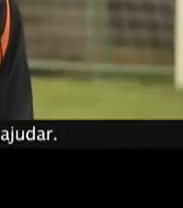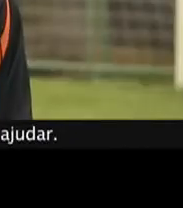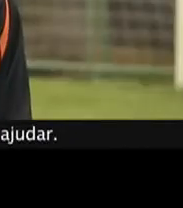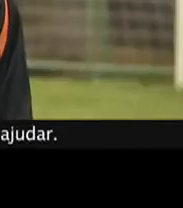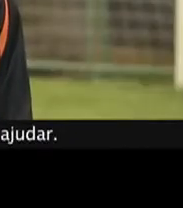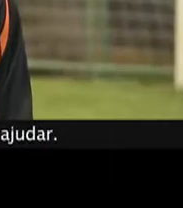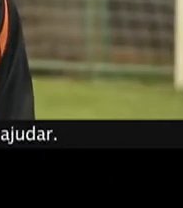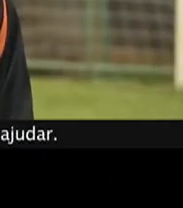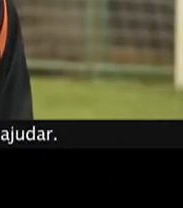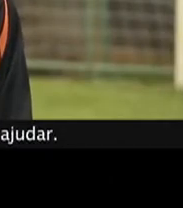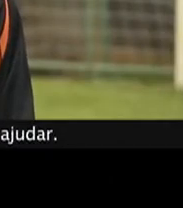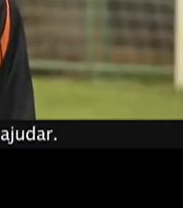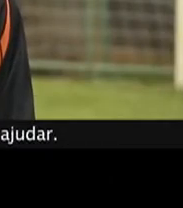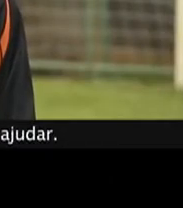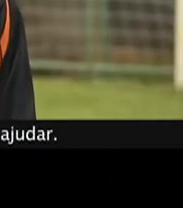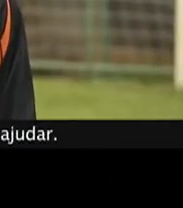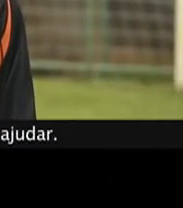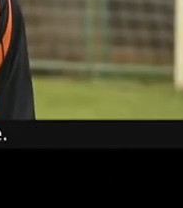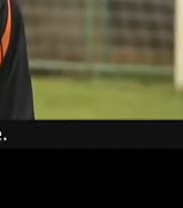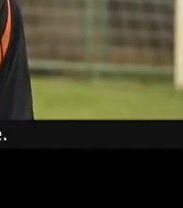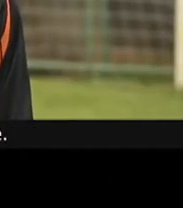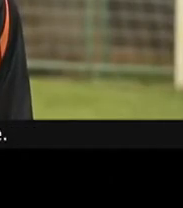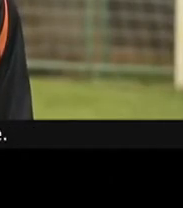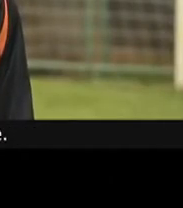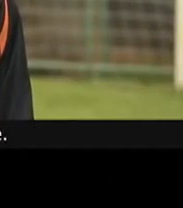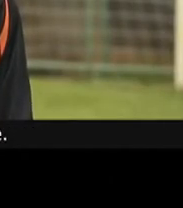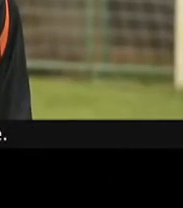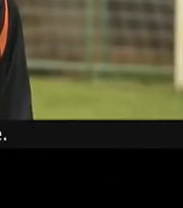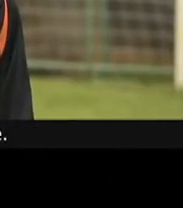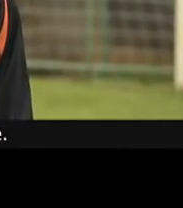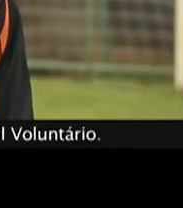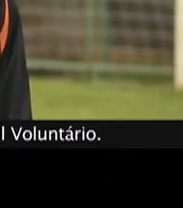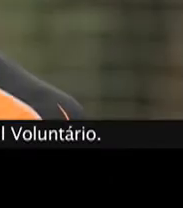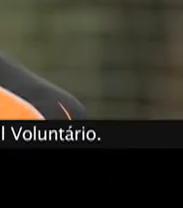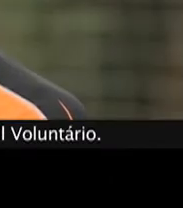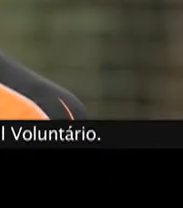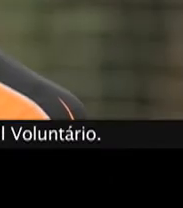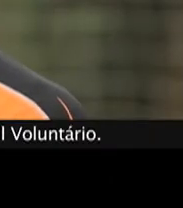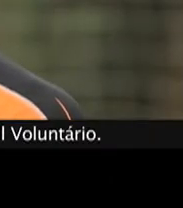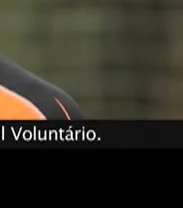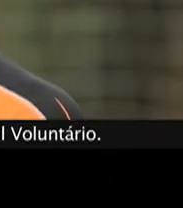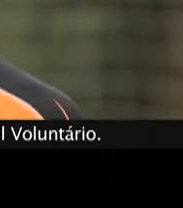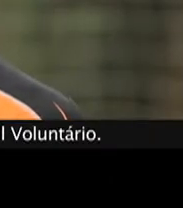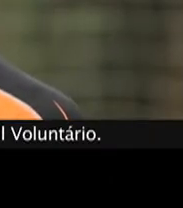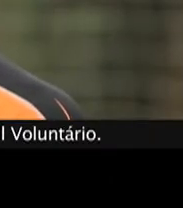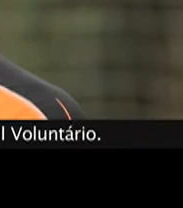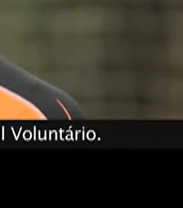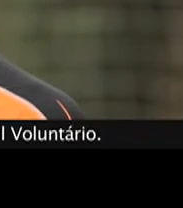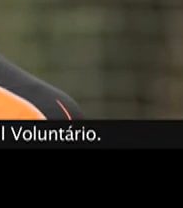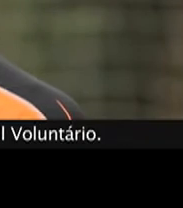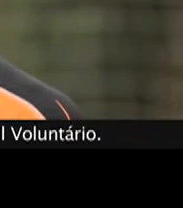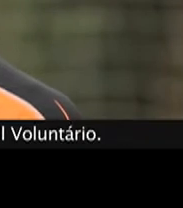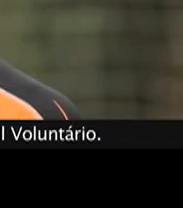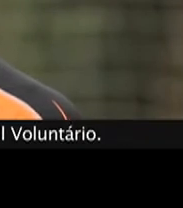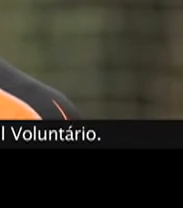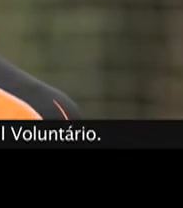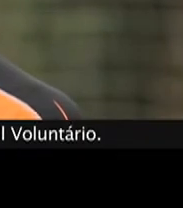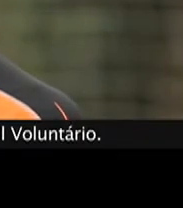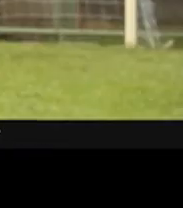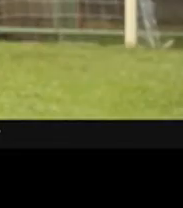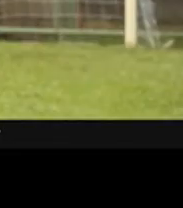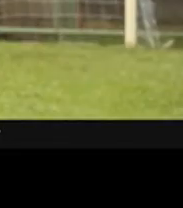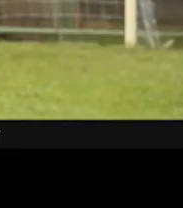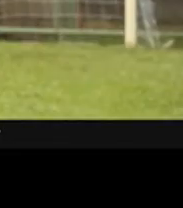O brasileiro está sempre pronto para ajudar e na Copa não vai ser diferente. O governo federal lança o programa Brasil